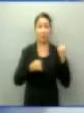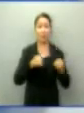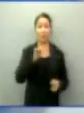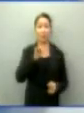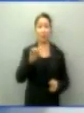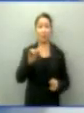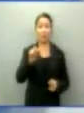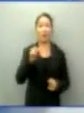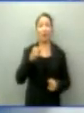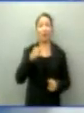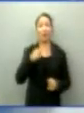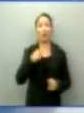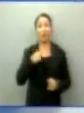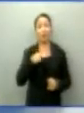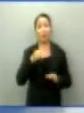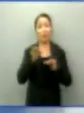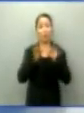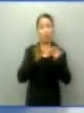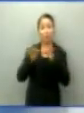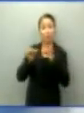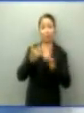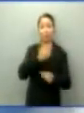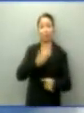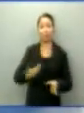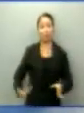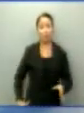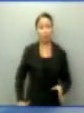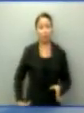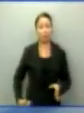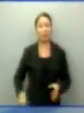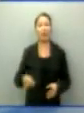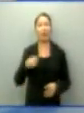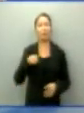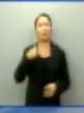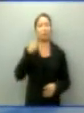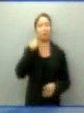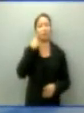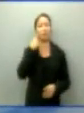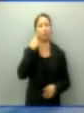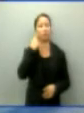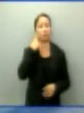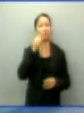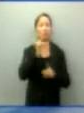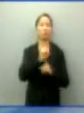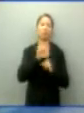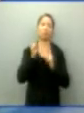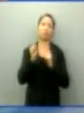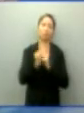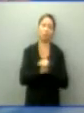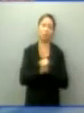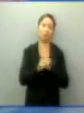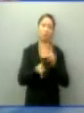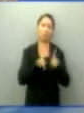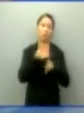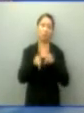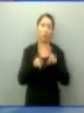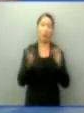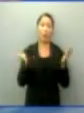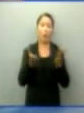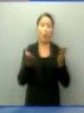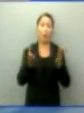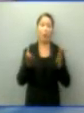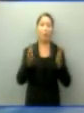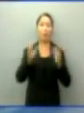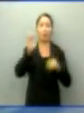governo, nós estamos olhando com outros olhos para a questão social, porque nós hoje somos um Estado